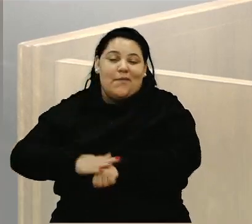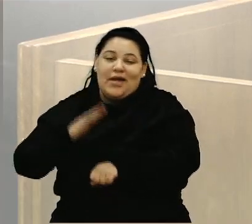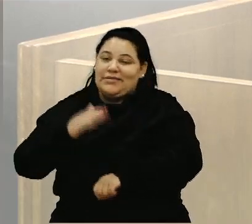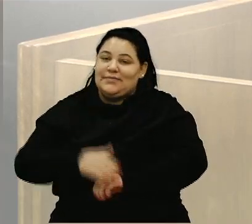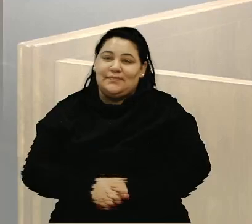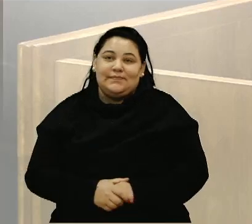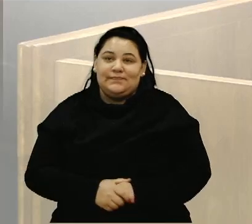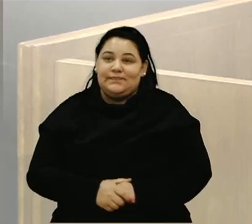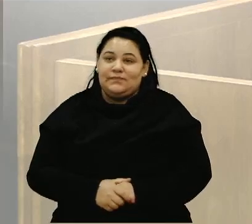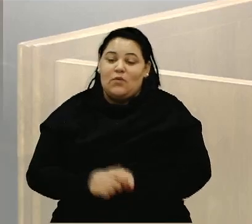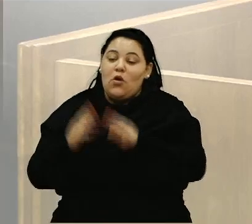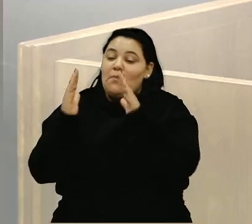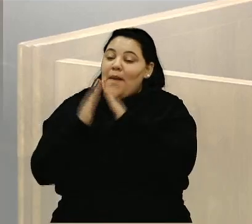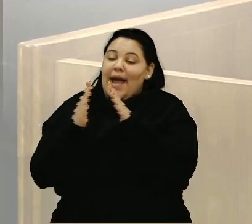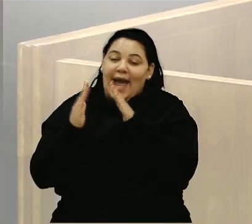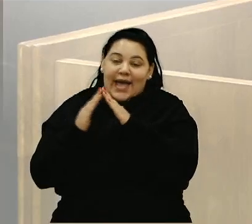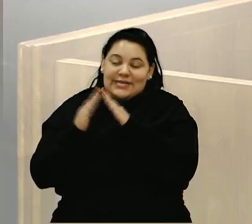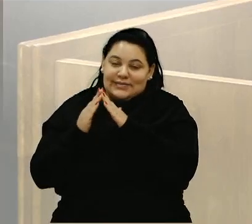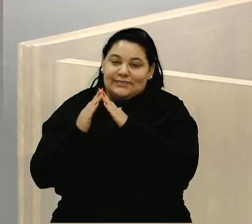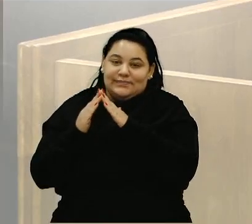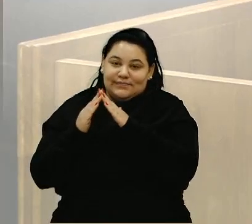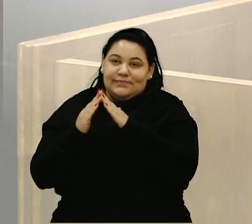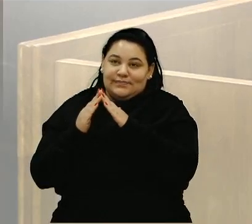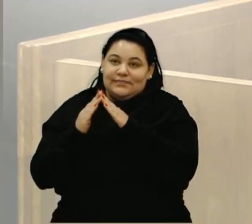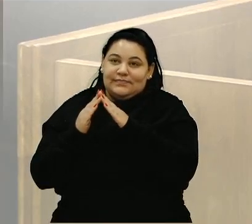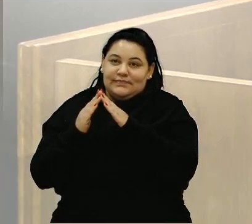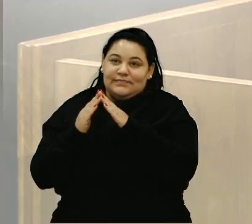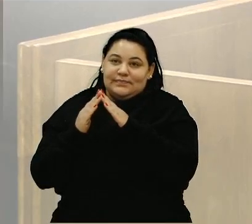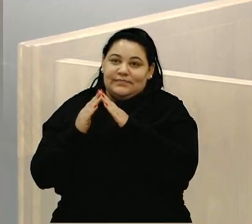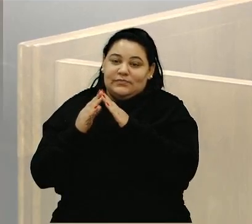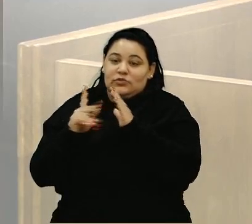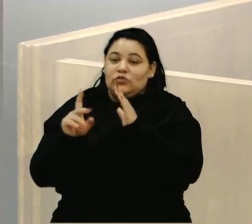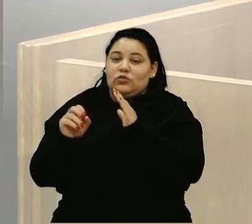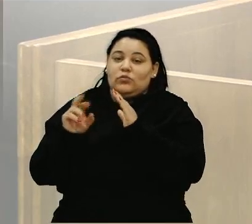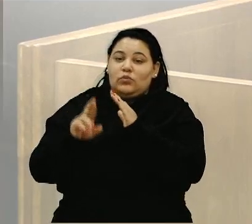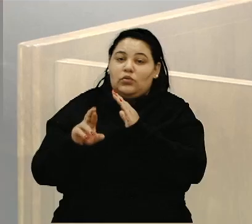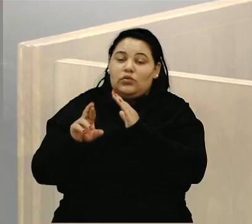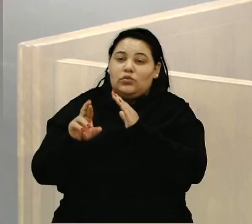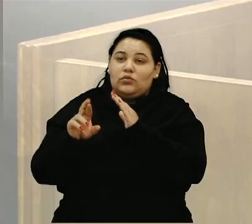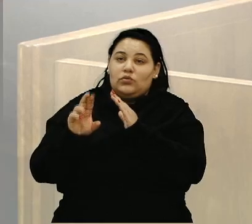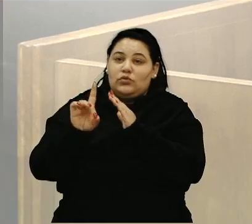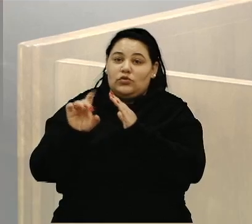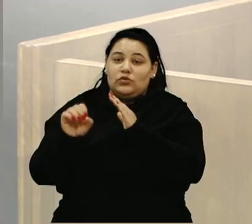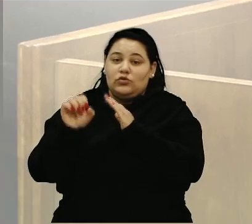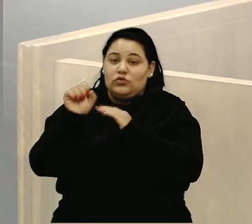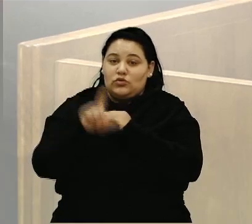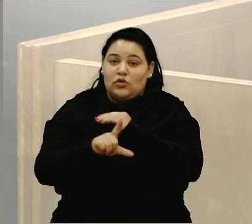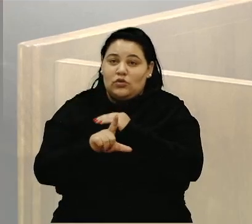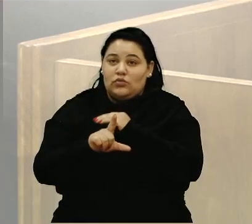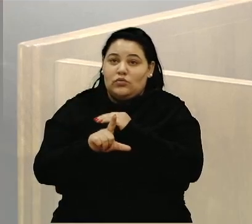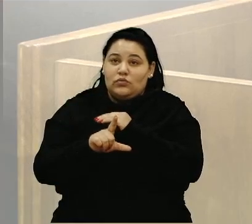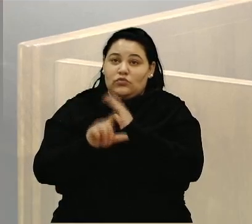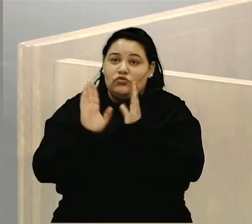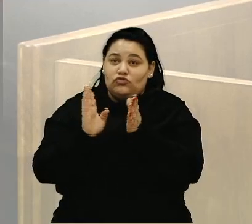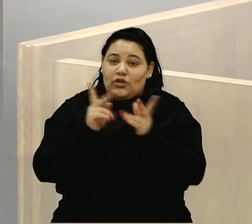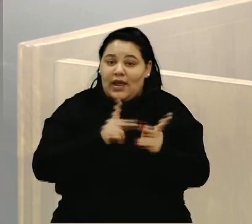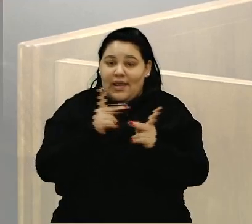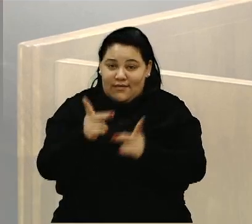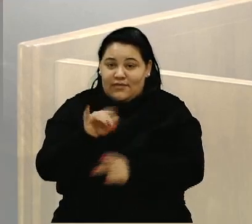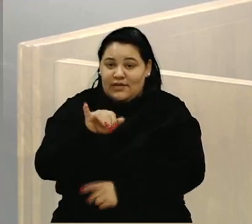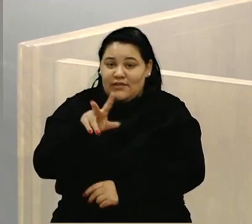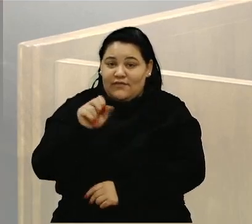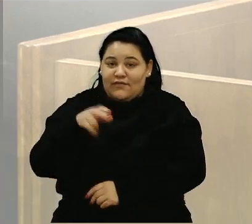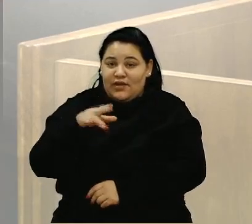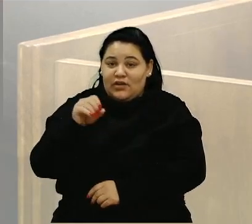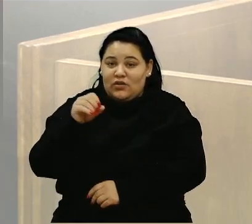no pátio do mar, do mar, morador do Porto do Sol, estourou no pátio da casa, já levei o Ivanor lá, há